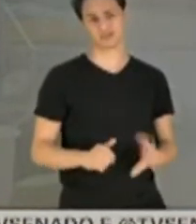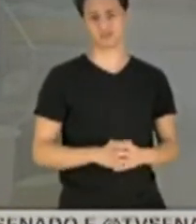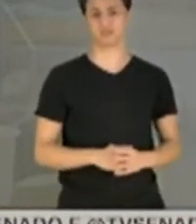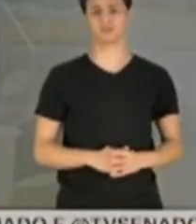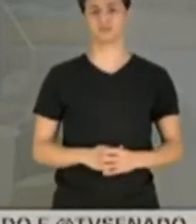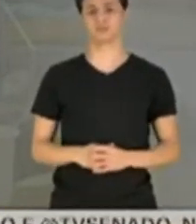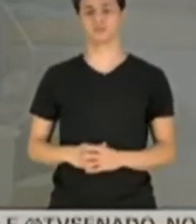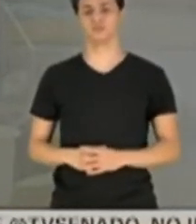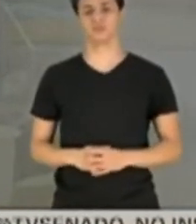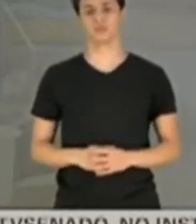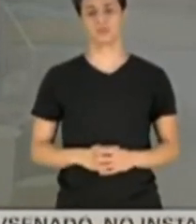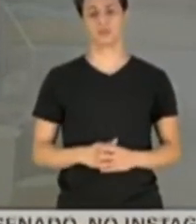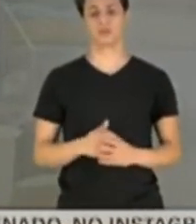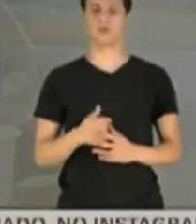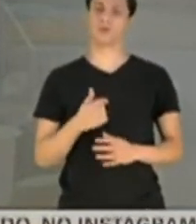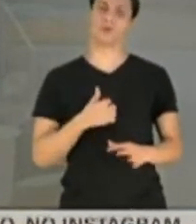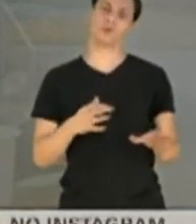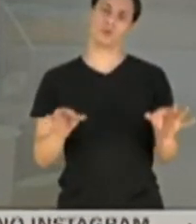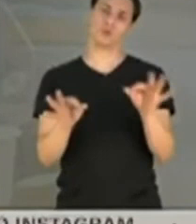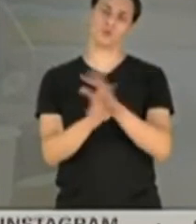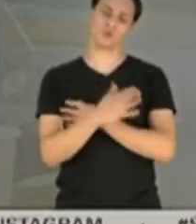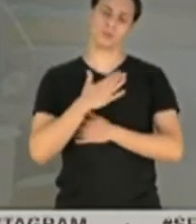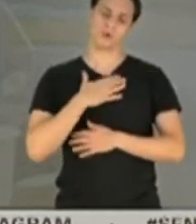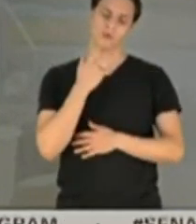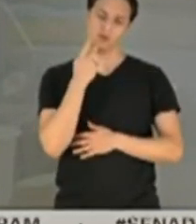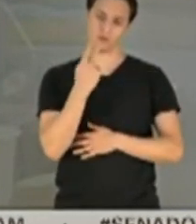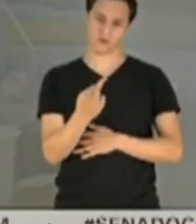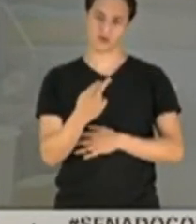Eu concluo a minha fala dizendo que